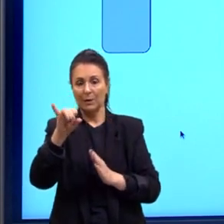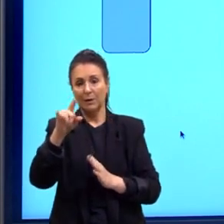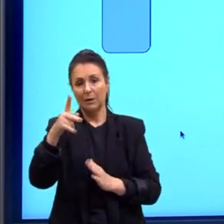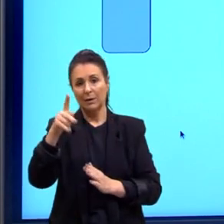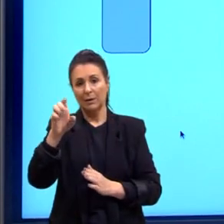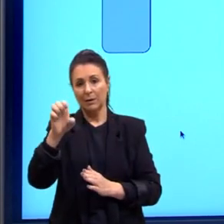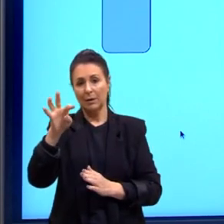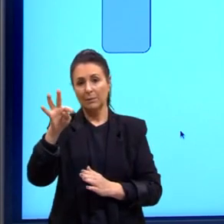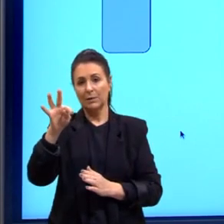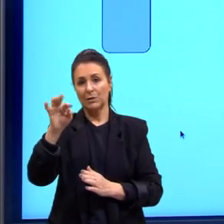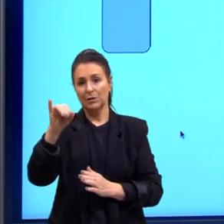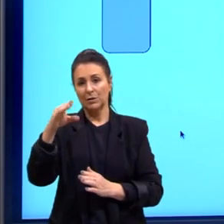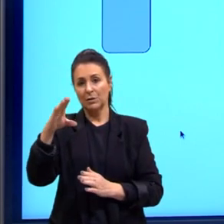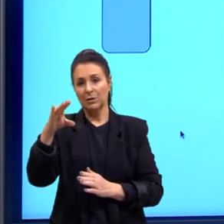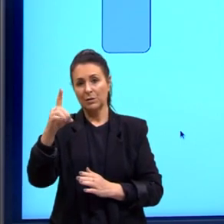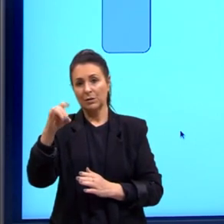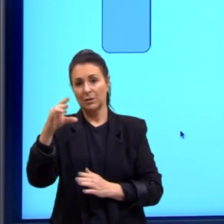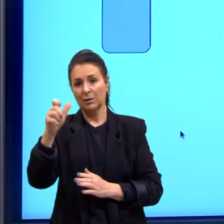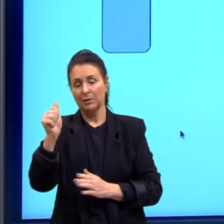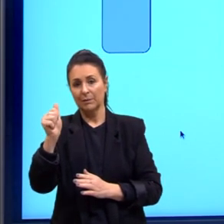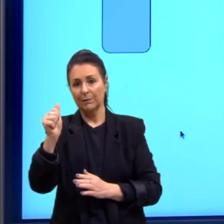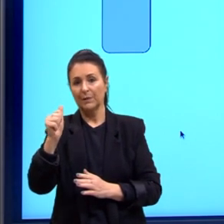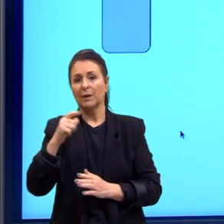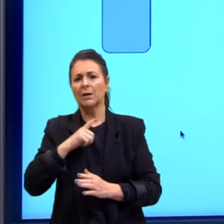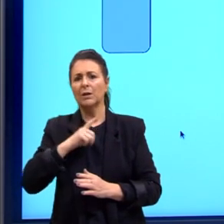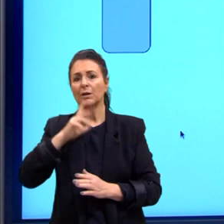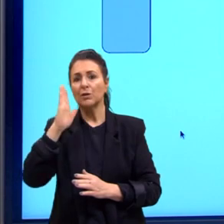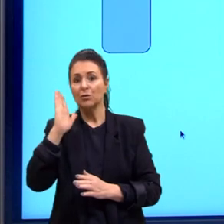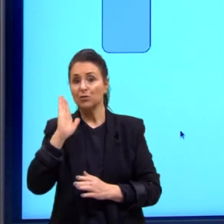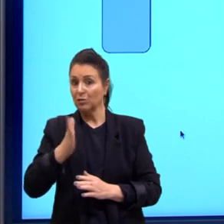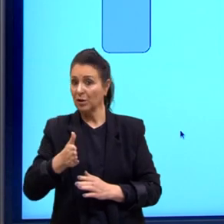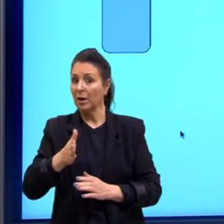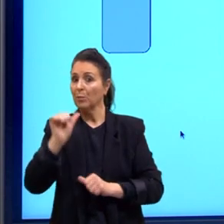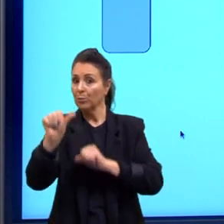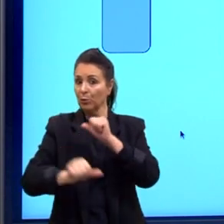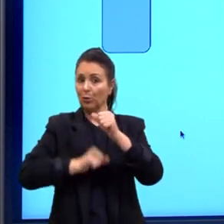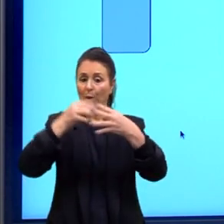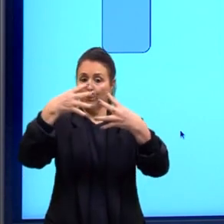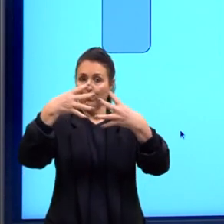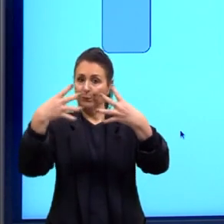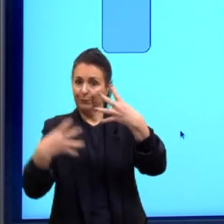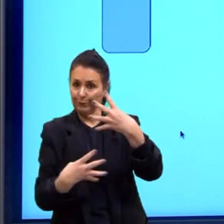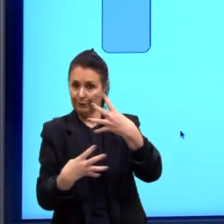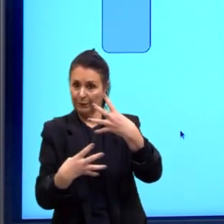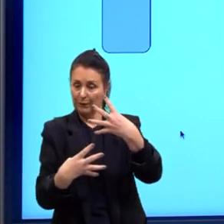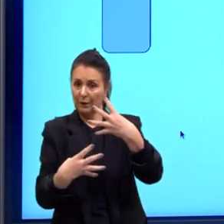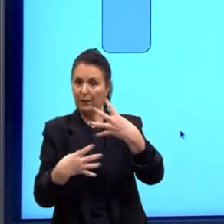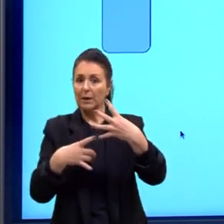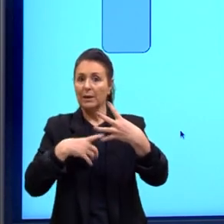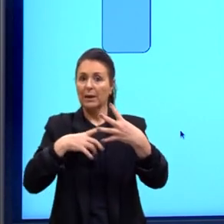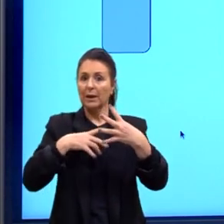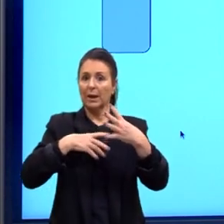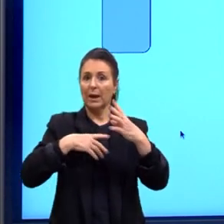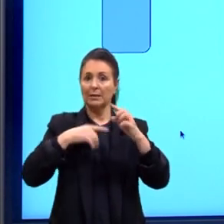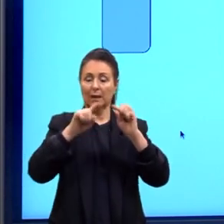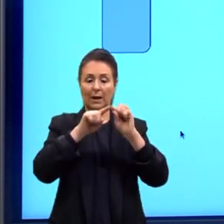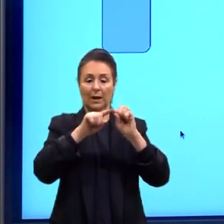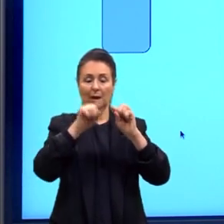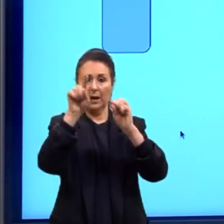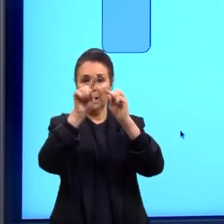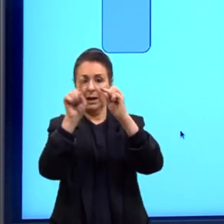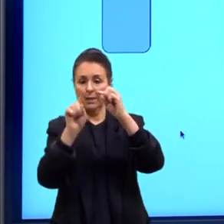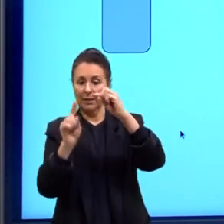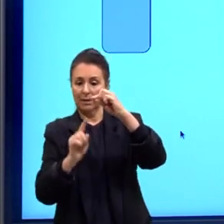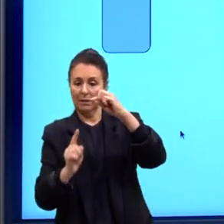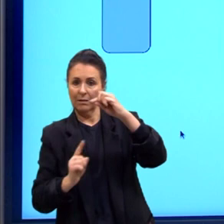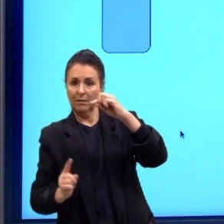pela letra A, e aqui, A linha, já que sofreu a mutação. Nessa cadeia polipeptídica, nós